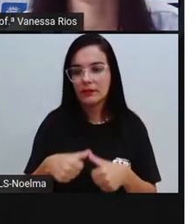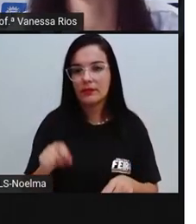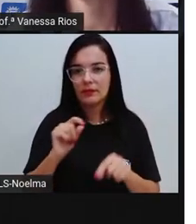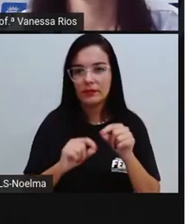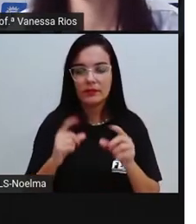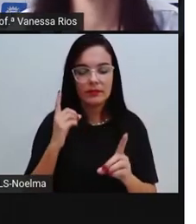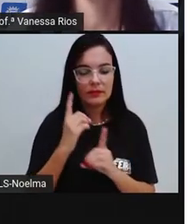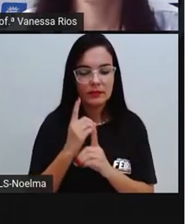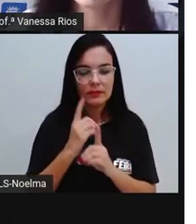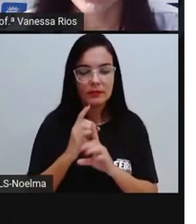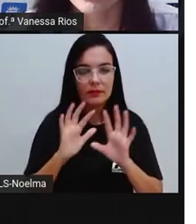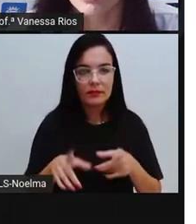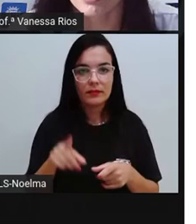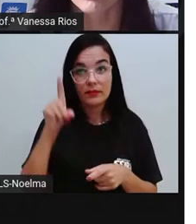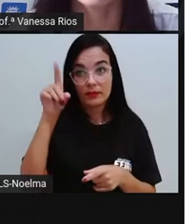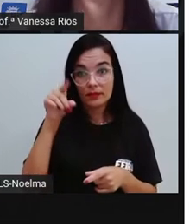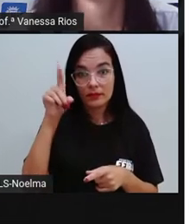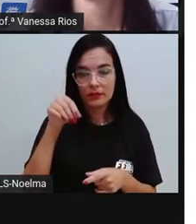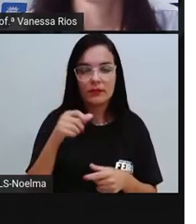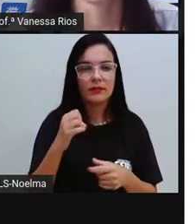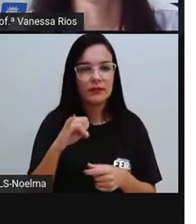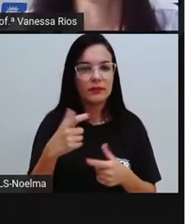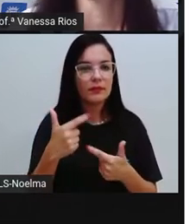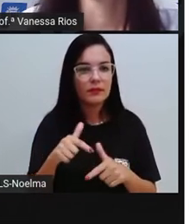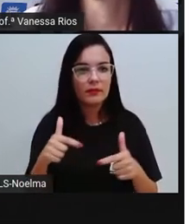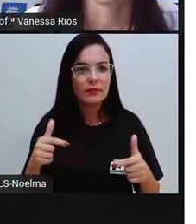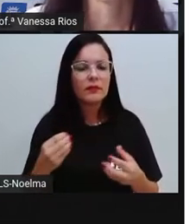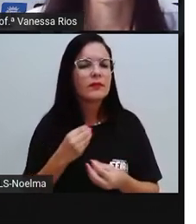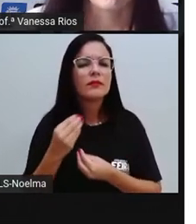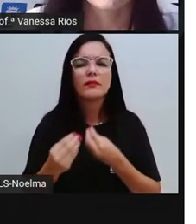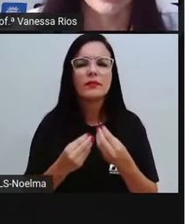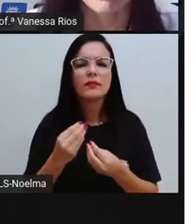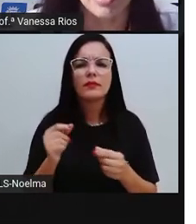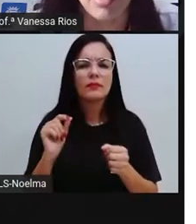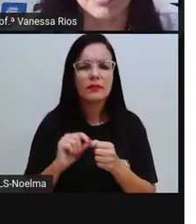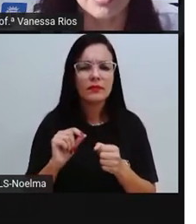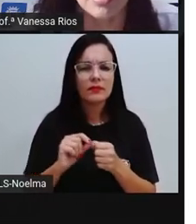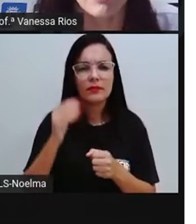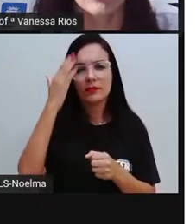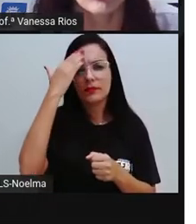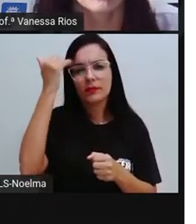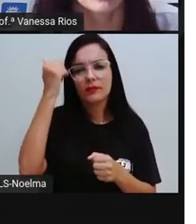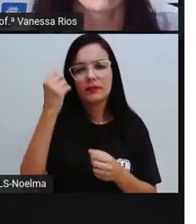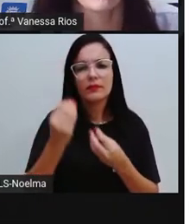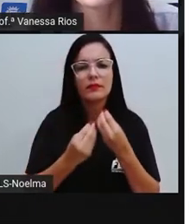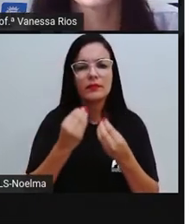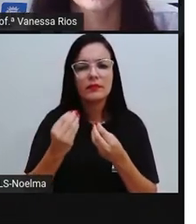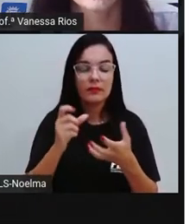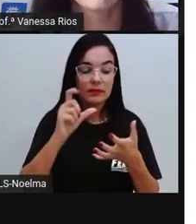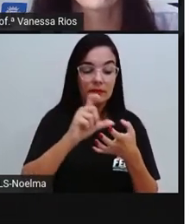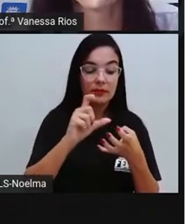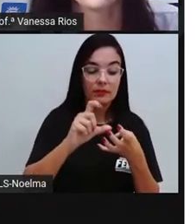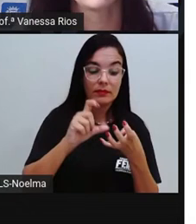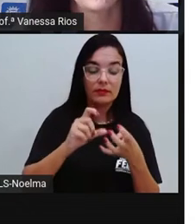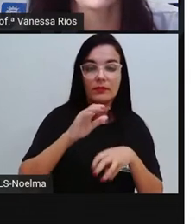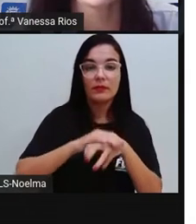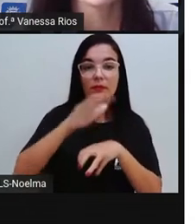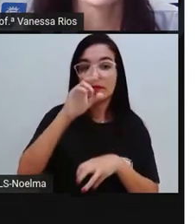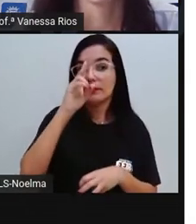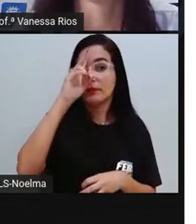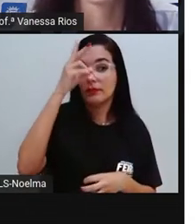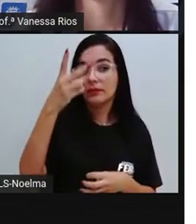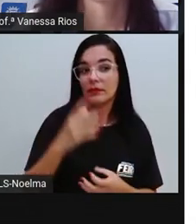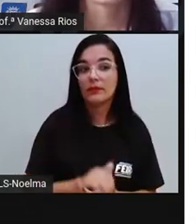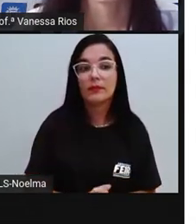pelo acento. Mas se não tem acento, como é a gente faz para saber qual sílaba tônica? Uma dica aí que a Pro vai dar